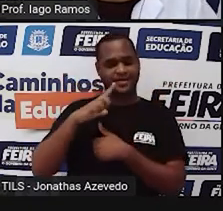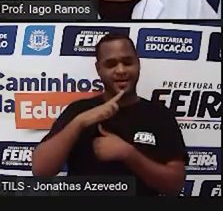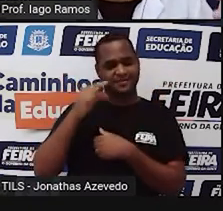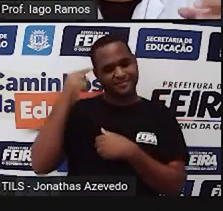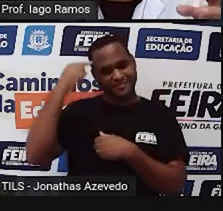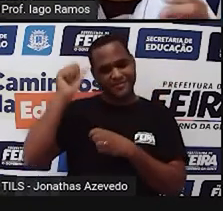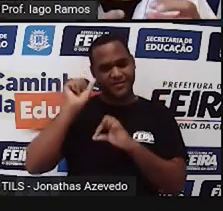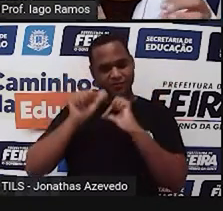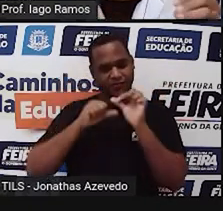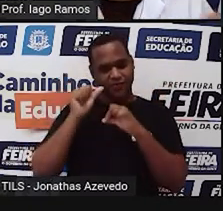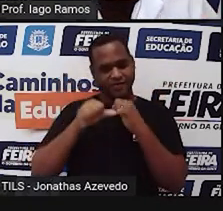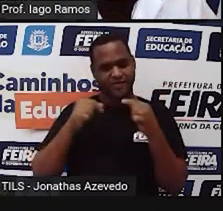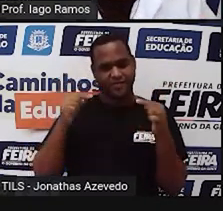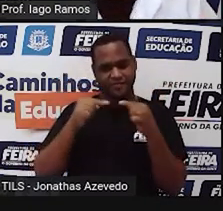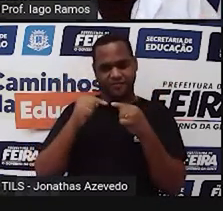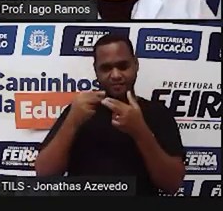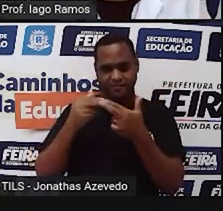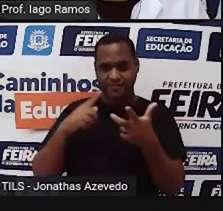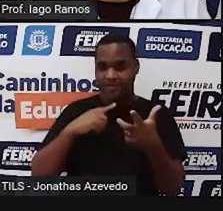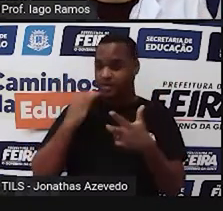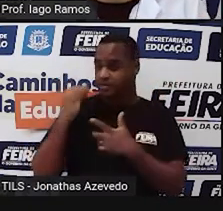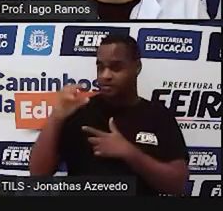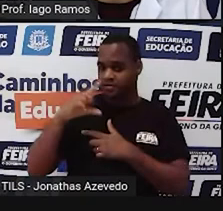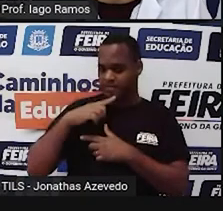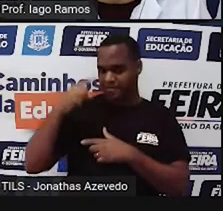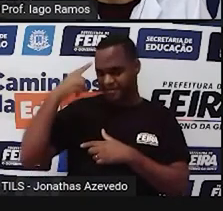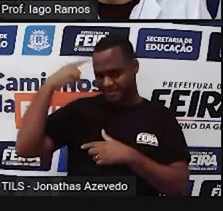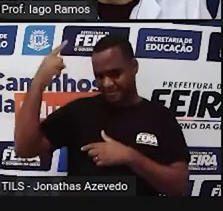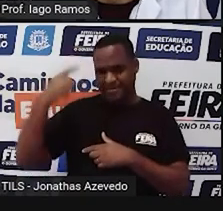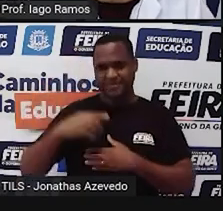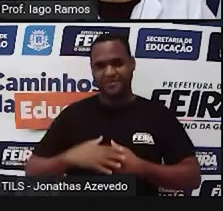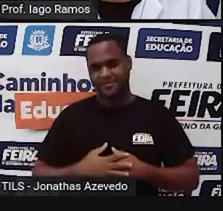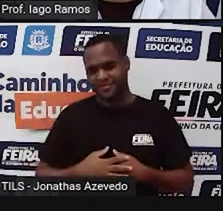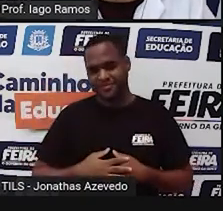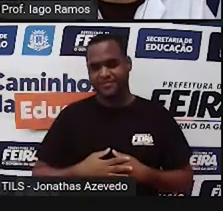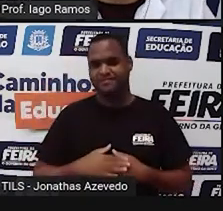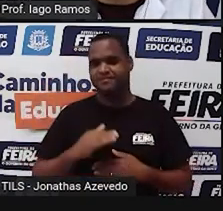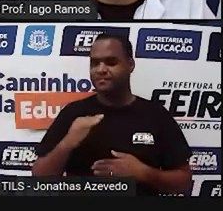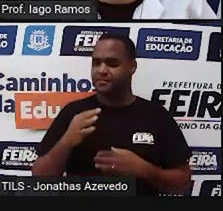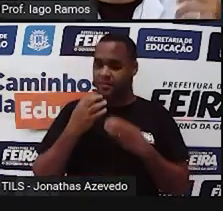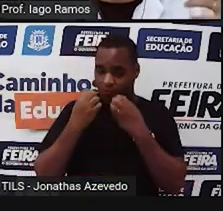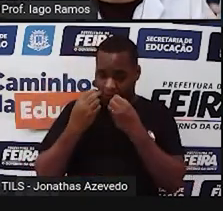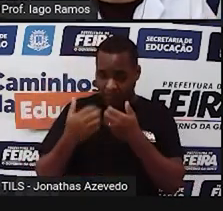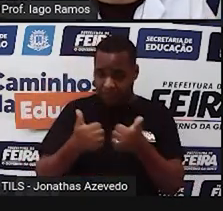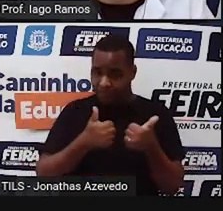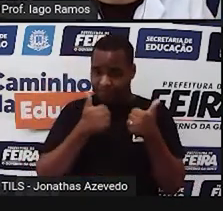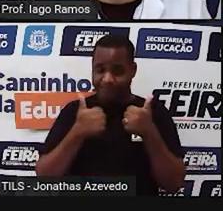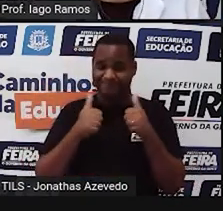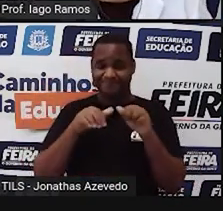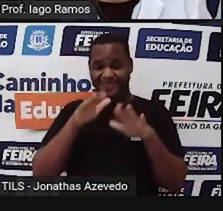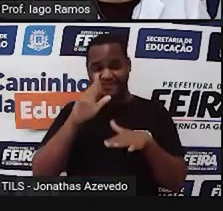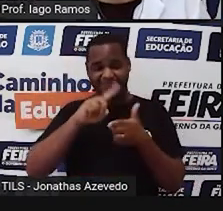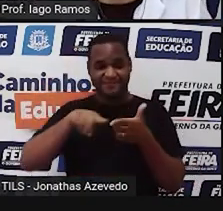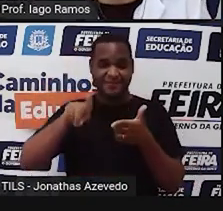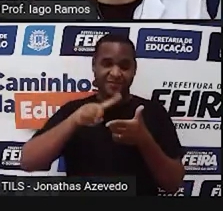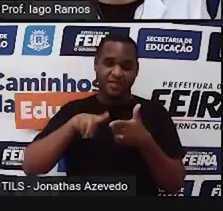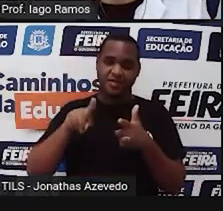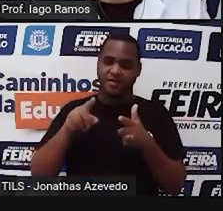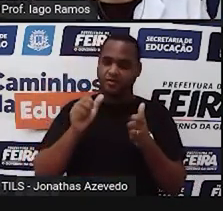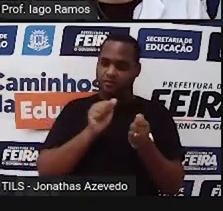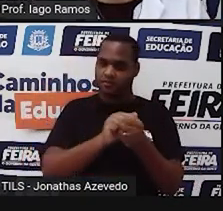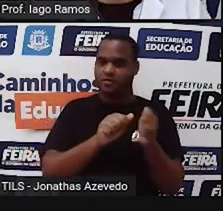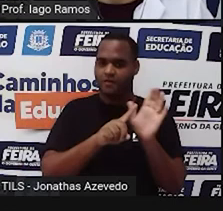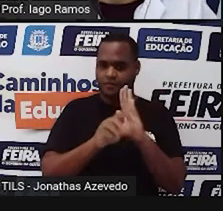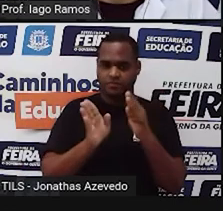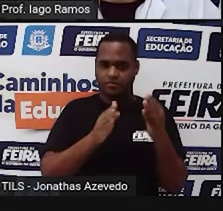São transformações de tipo de energia até chegar nessa energia elétrica, né? Tem vantagens e desvantagens, como a gente acompanhou no